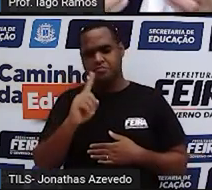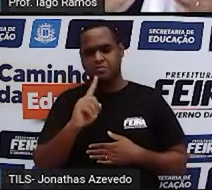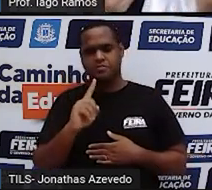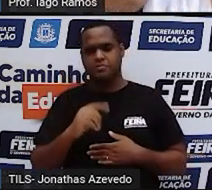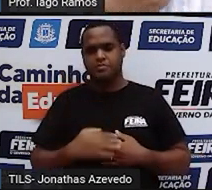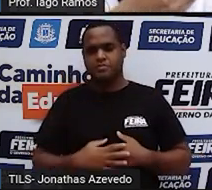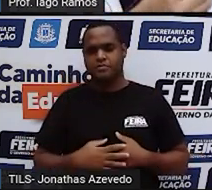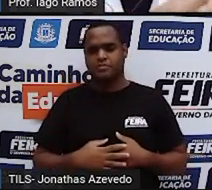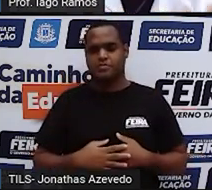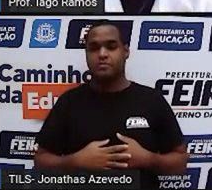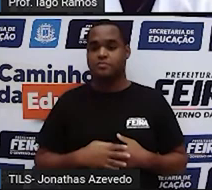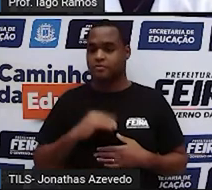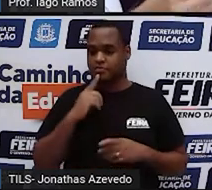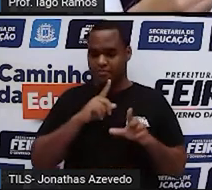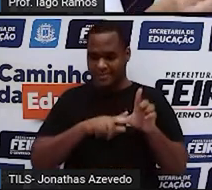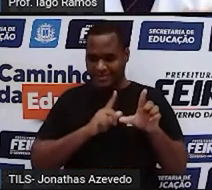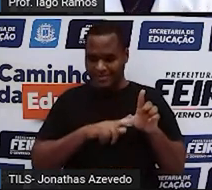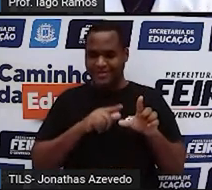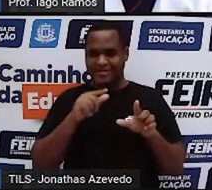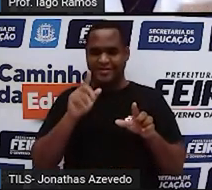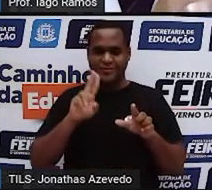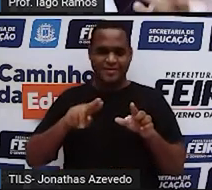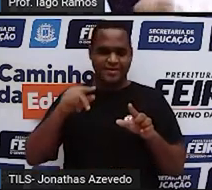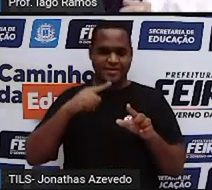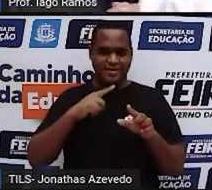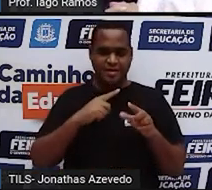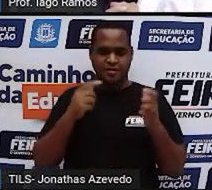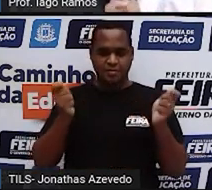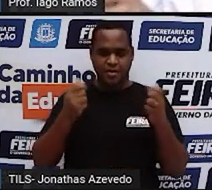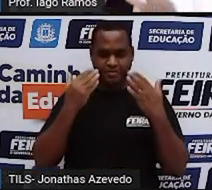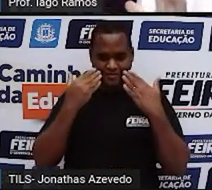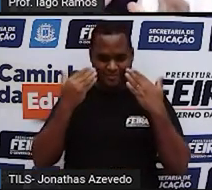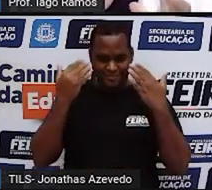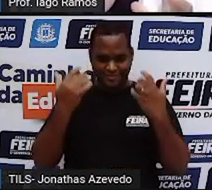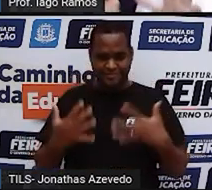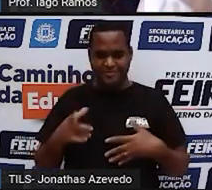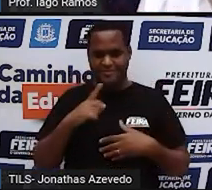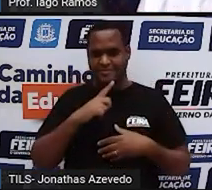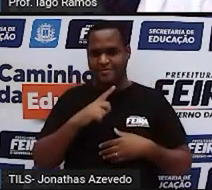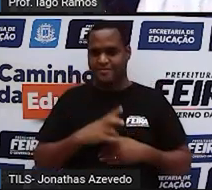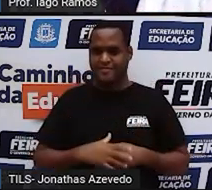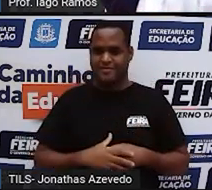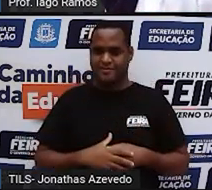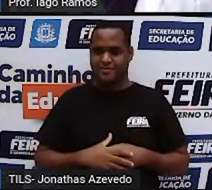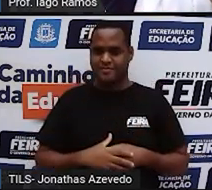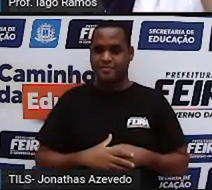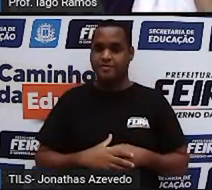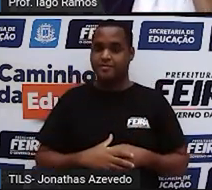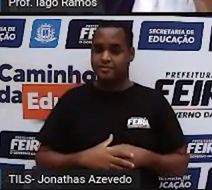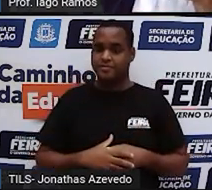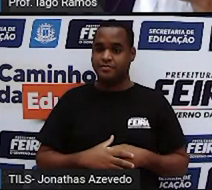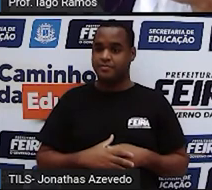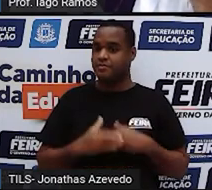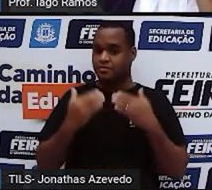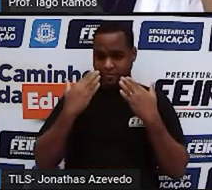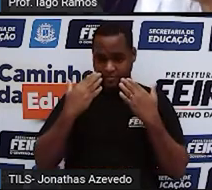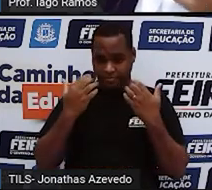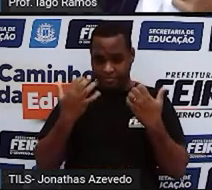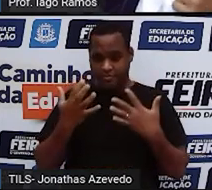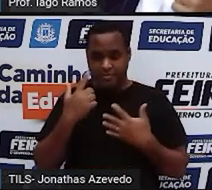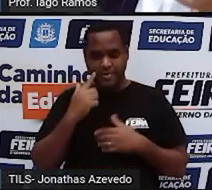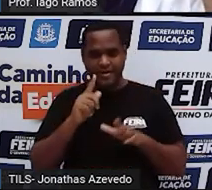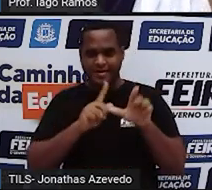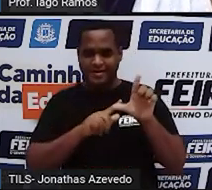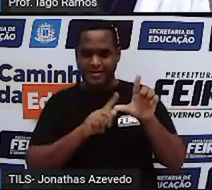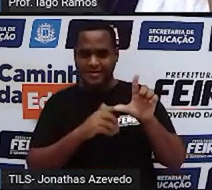a gente usa letras para poder representar eles. Então nesse caso, a gente vai usar uma letra que vai